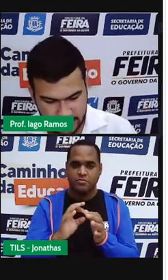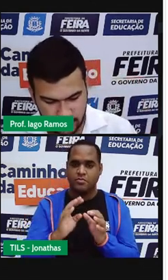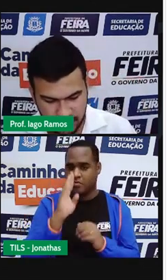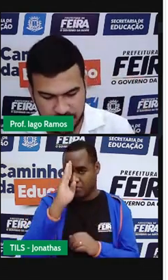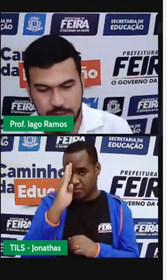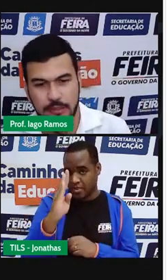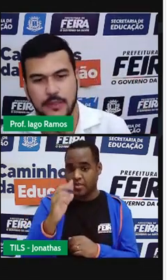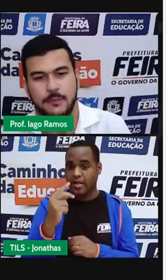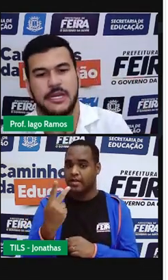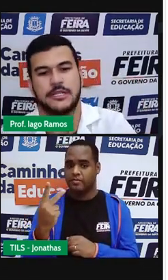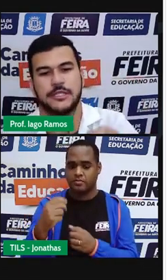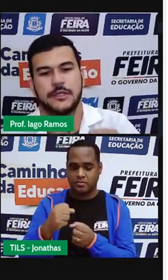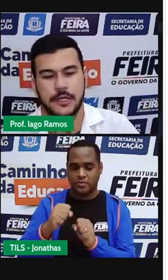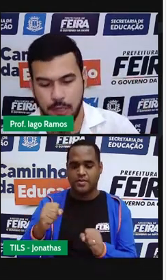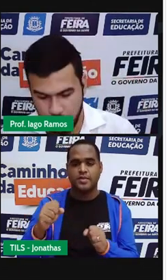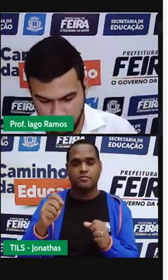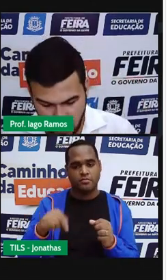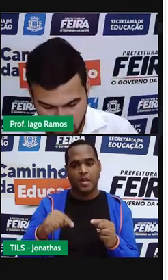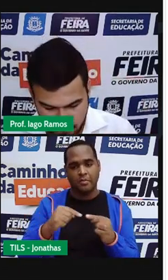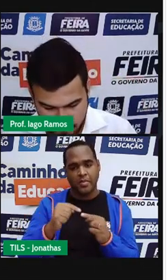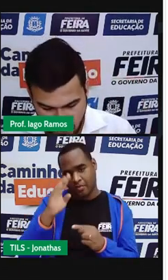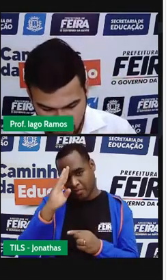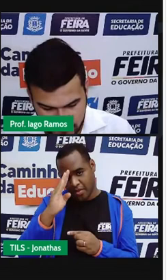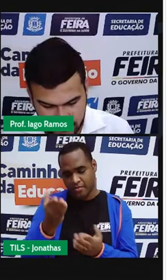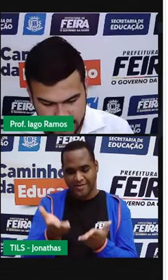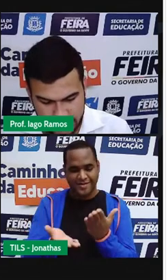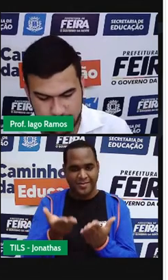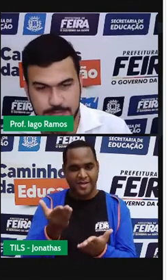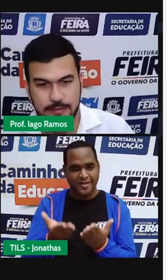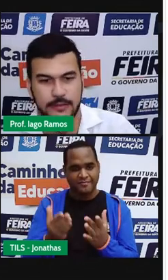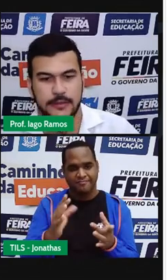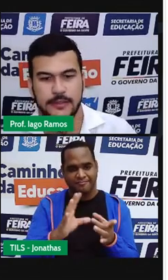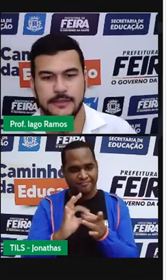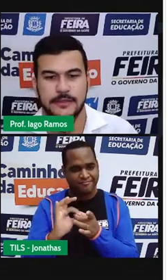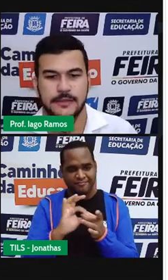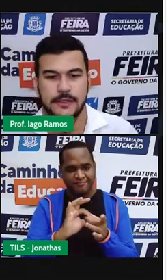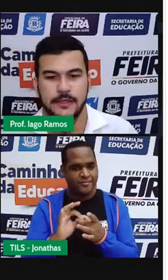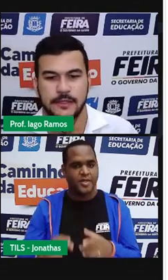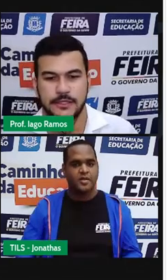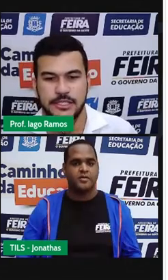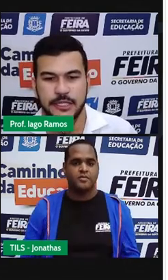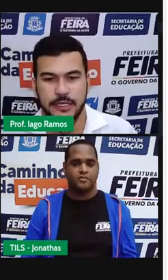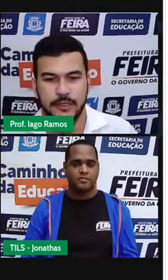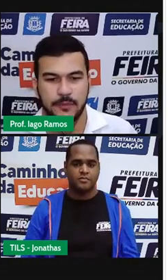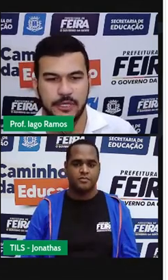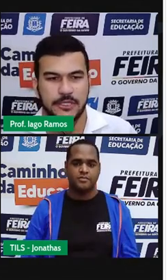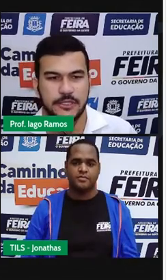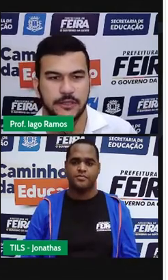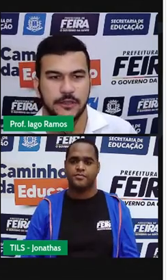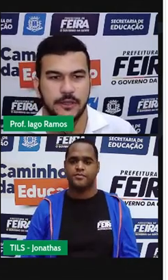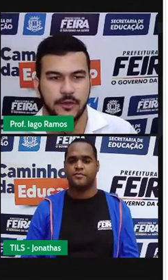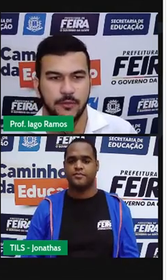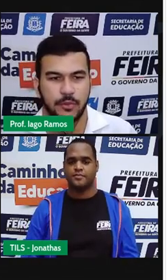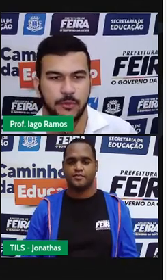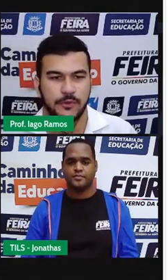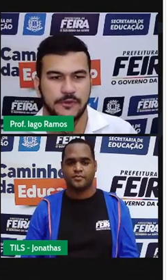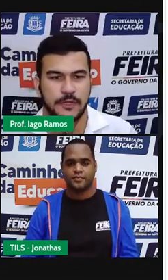são diretamente proporcionais. Grandezas diretamente